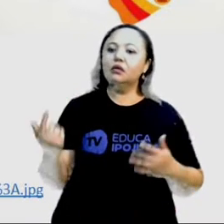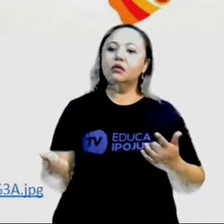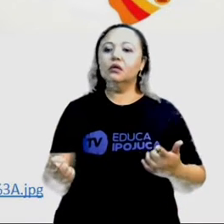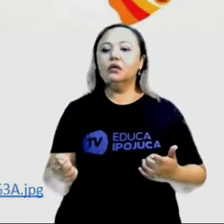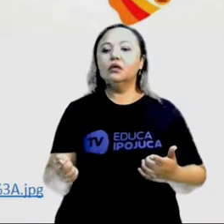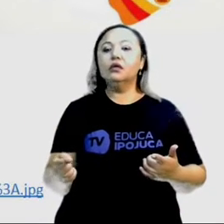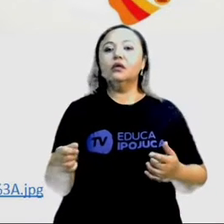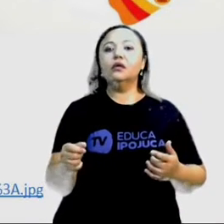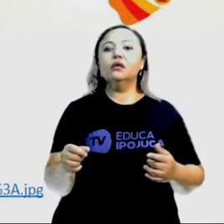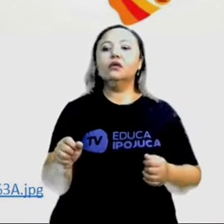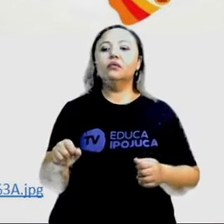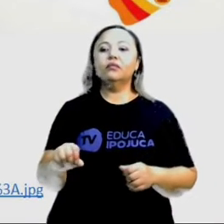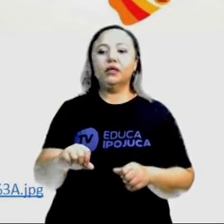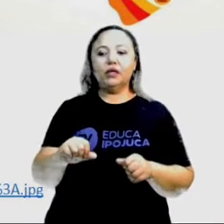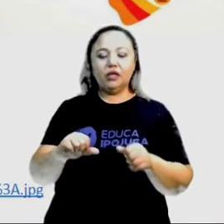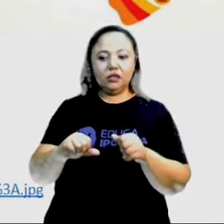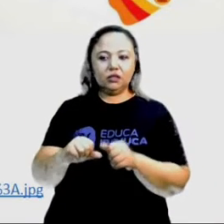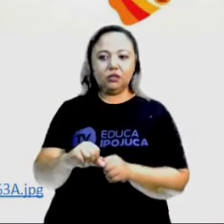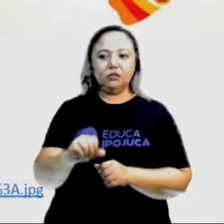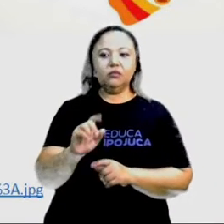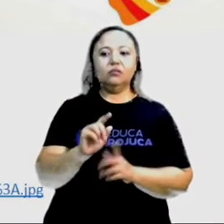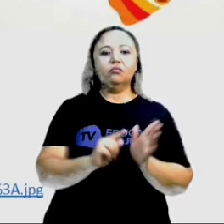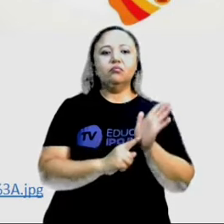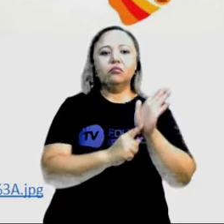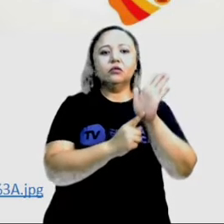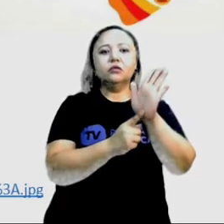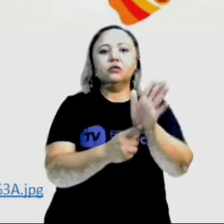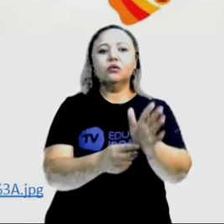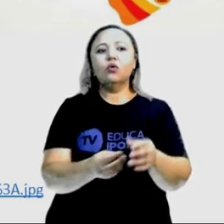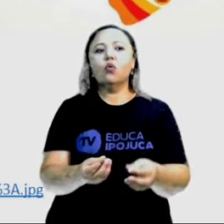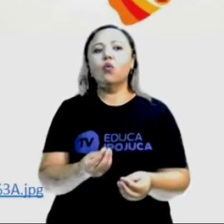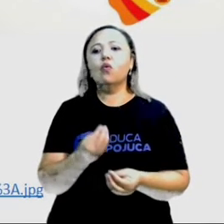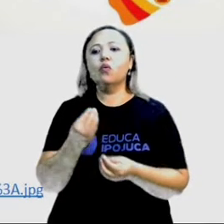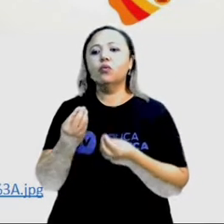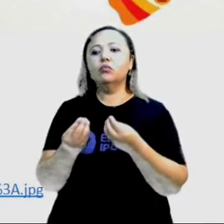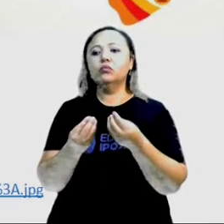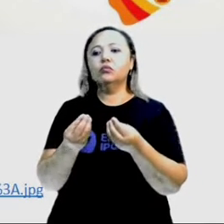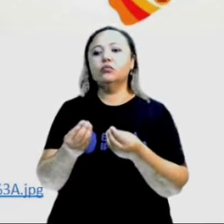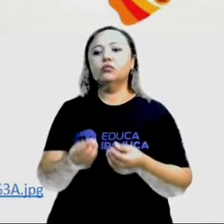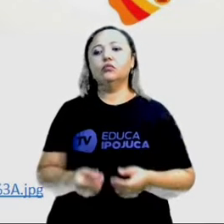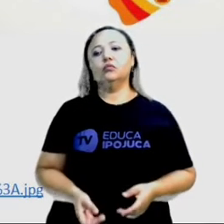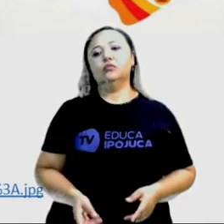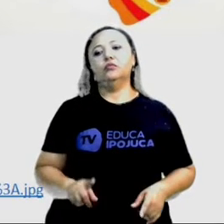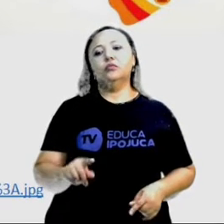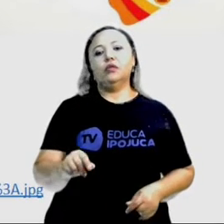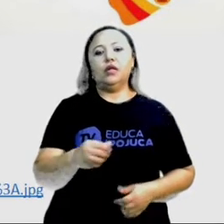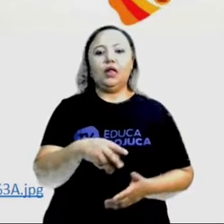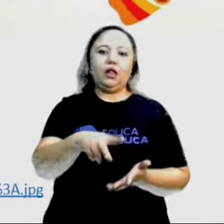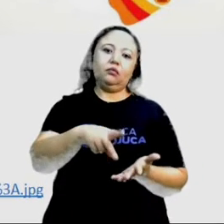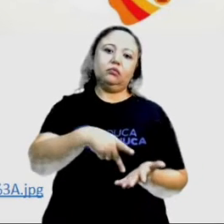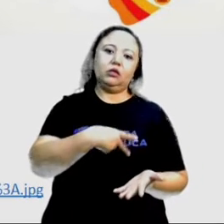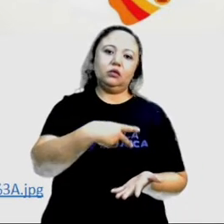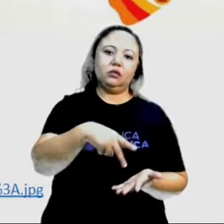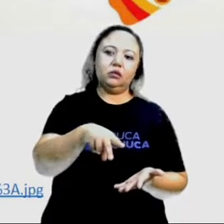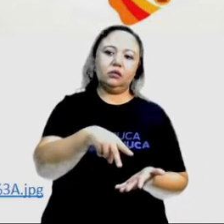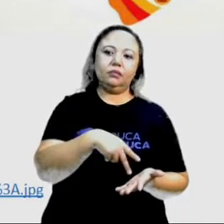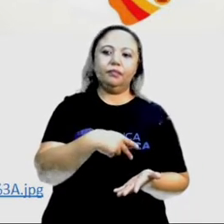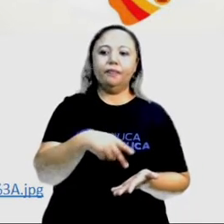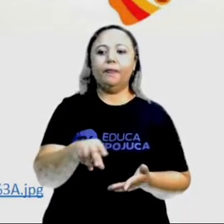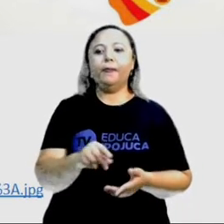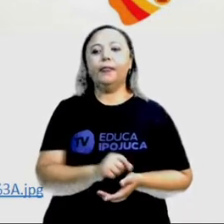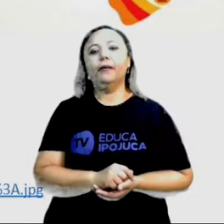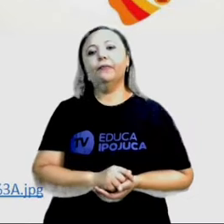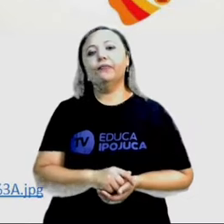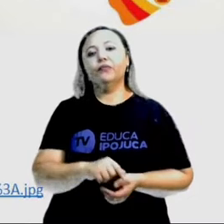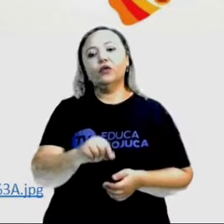eles transmitiam isso, vivenciavam isso através da dança. Então, tudo